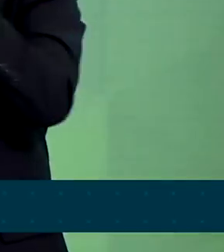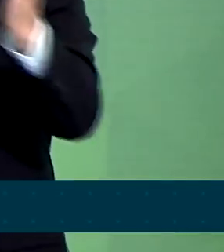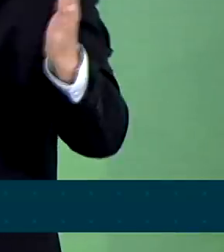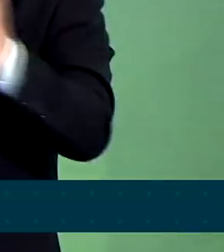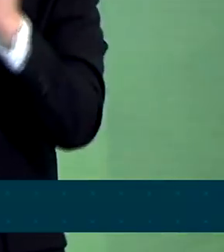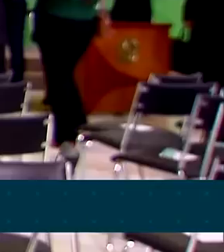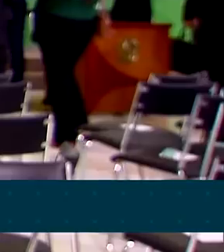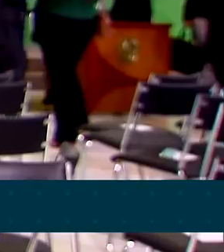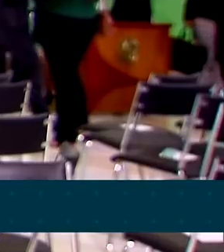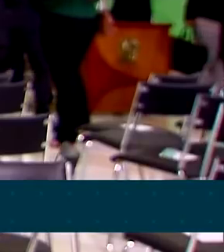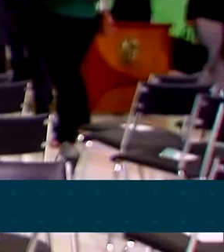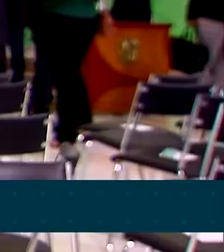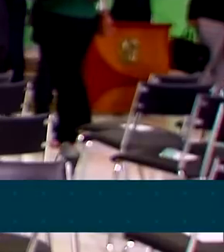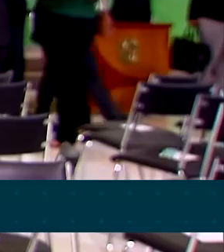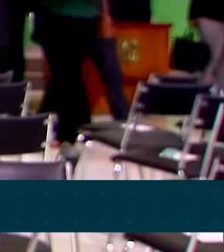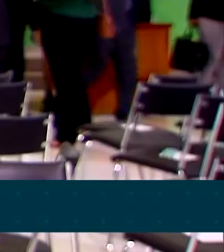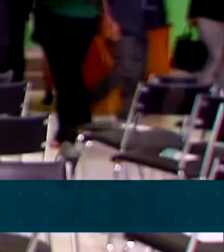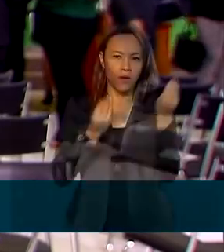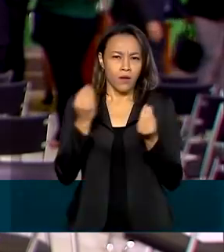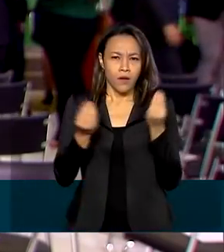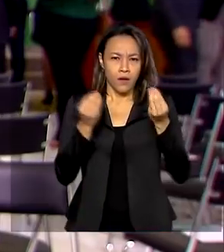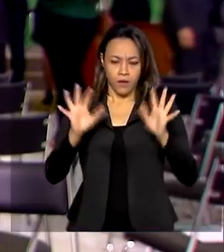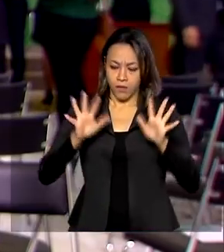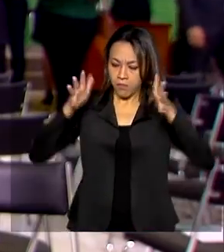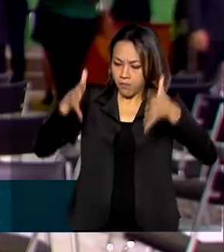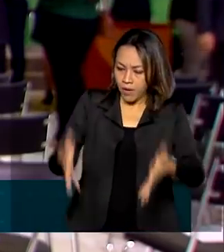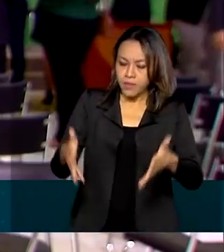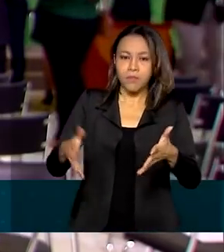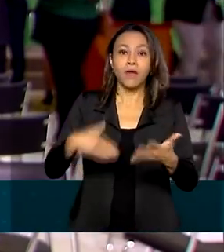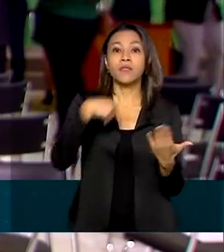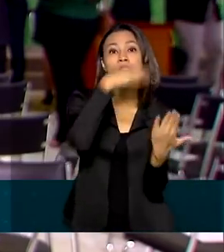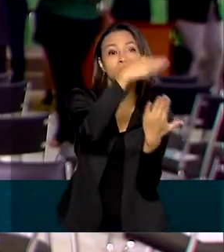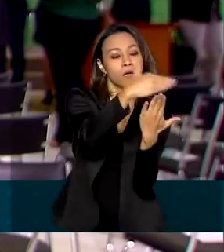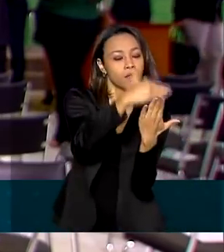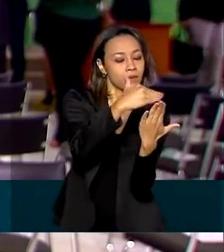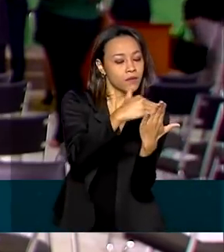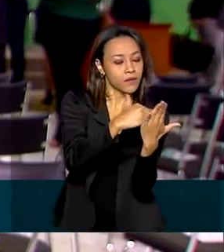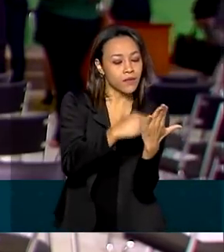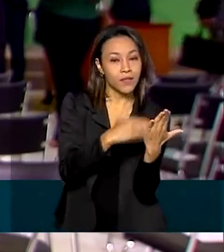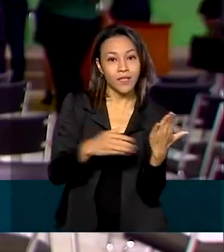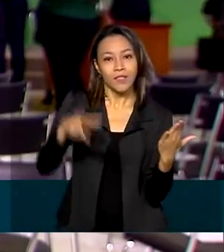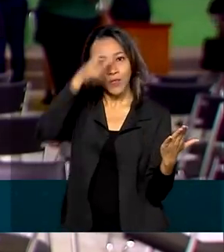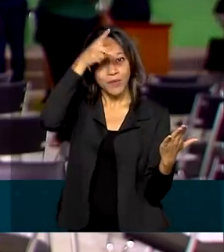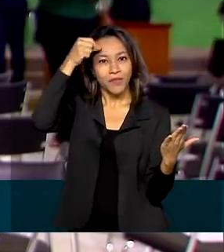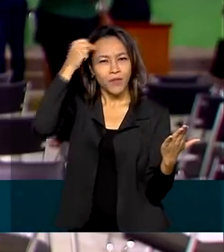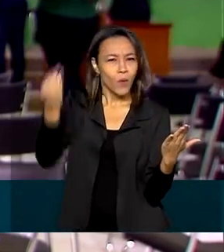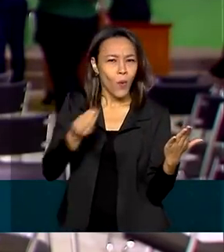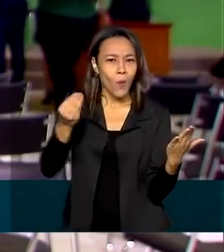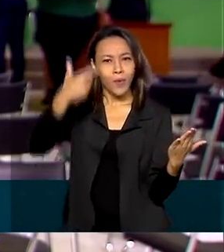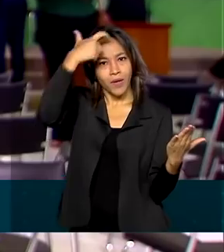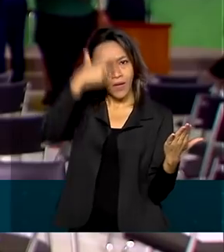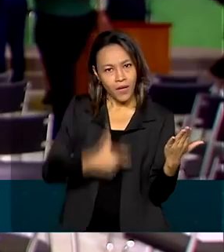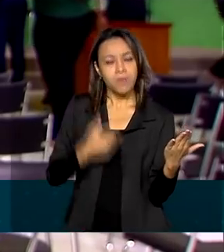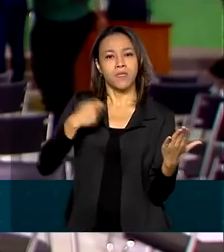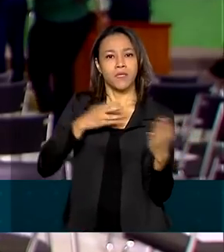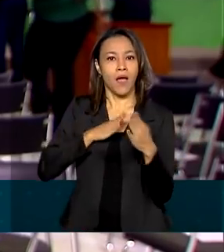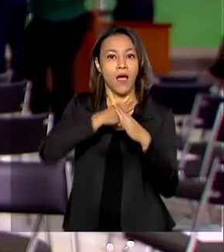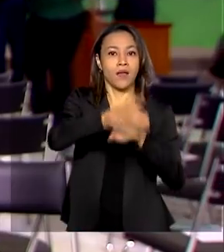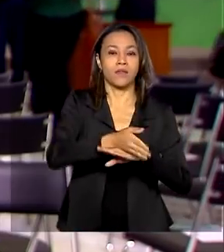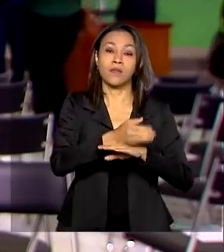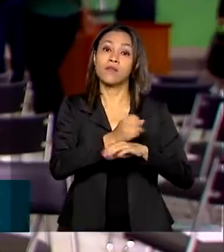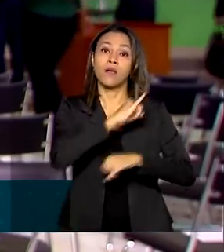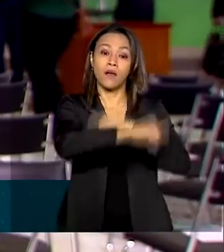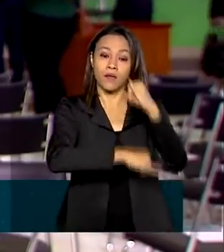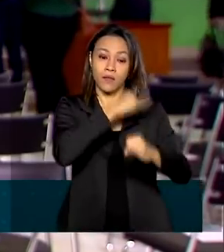mais efetivo. Para participar da agenda do Prefeito Mais Brasil, o gestor municipal deve acessar a página do Portal